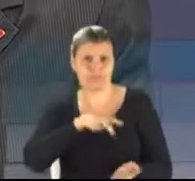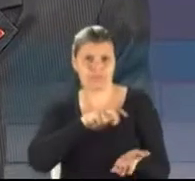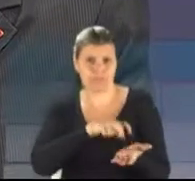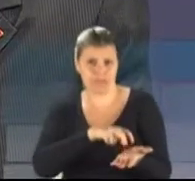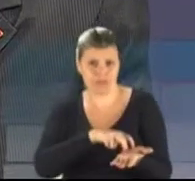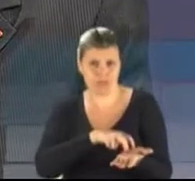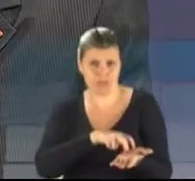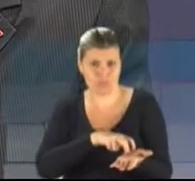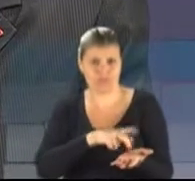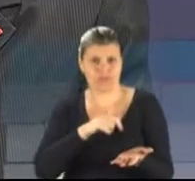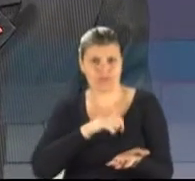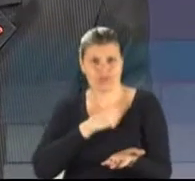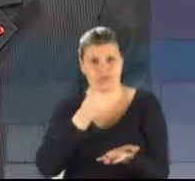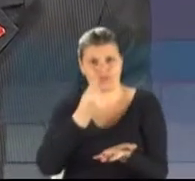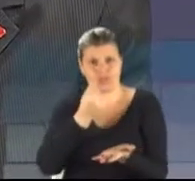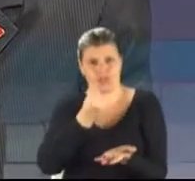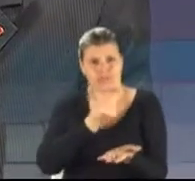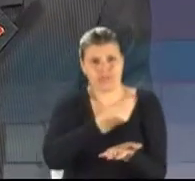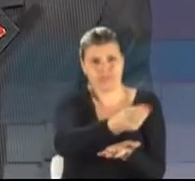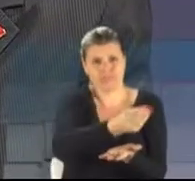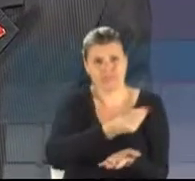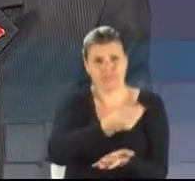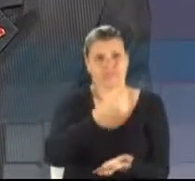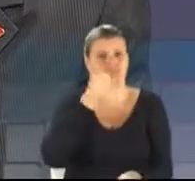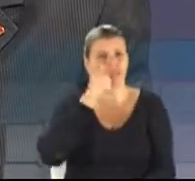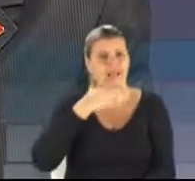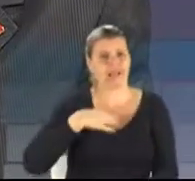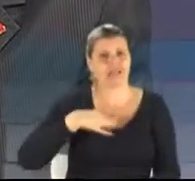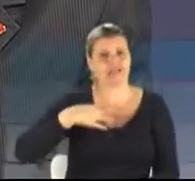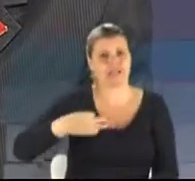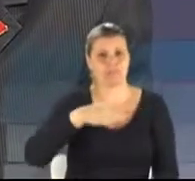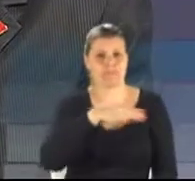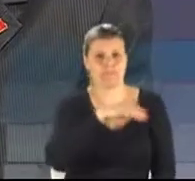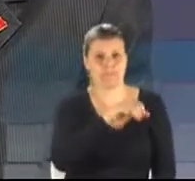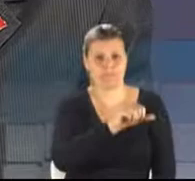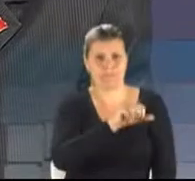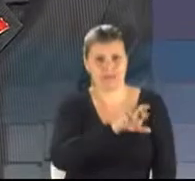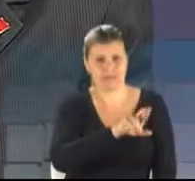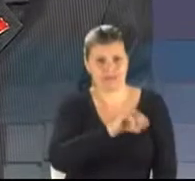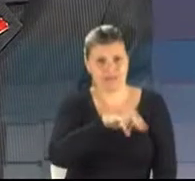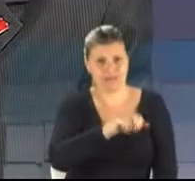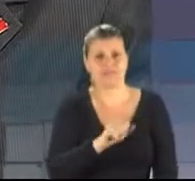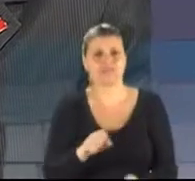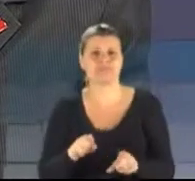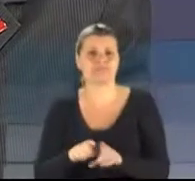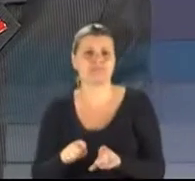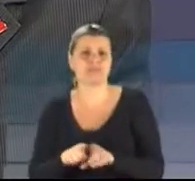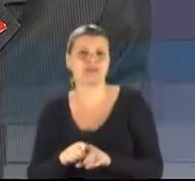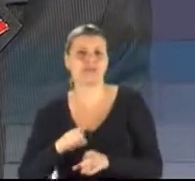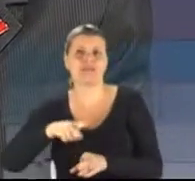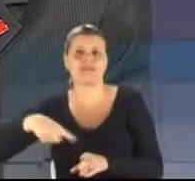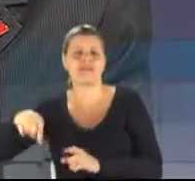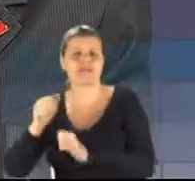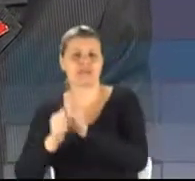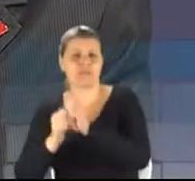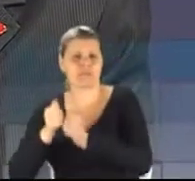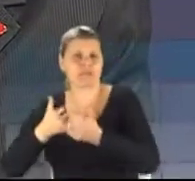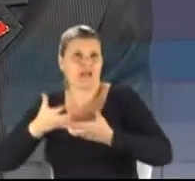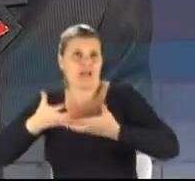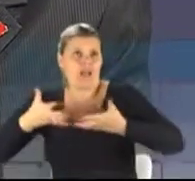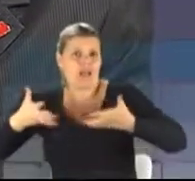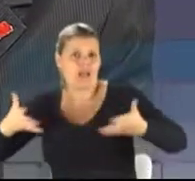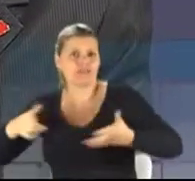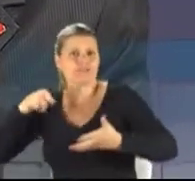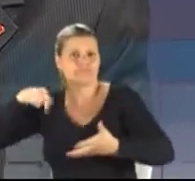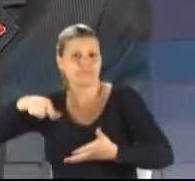a candidata Marina, as grandes empreiteiras, aquelas que estão precisamente no roubo aí